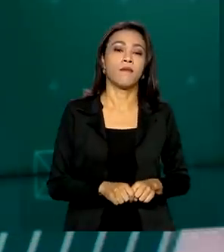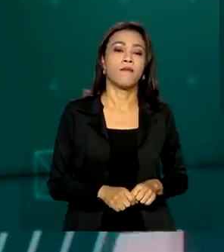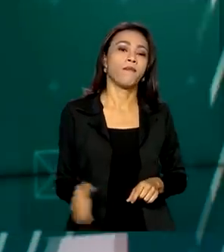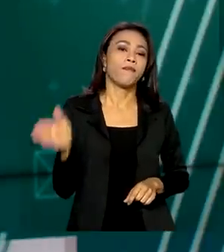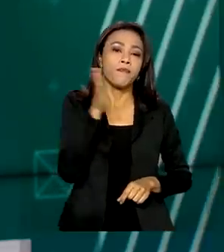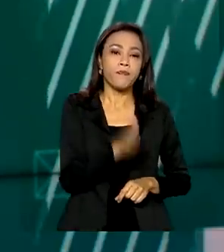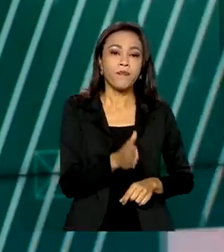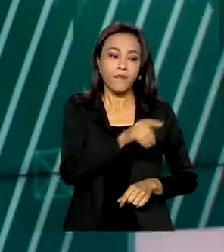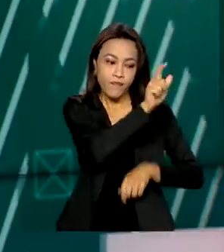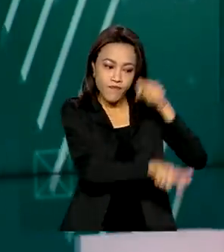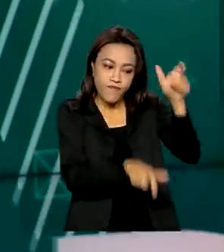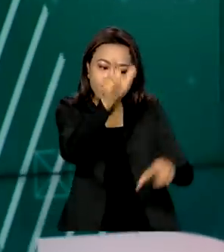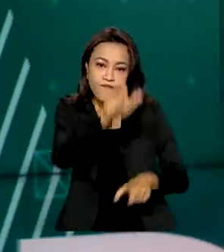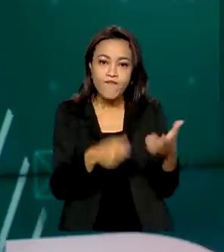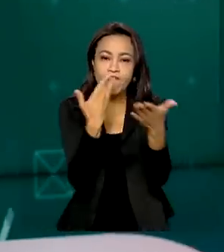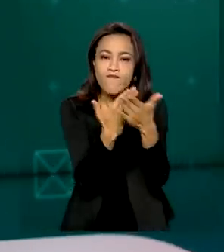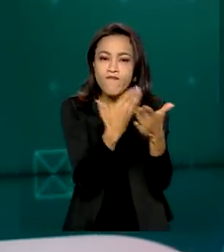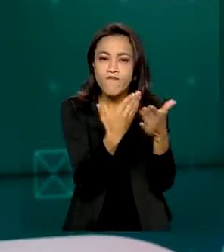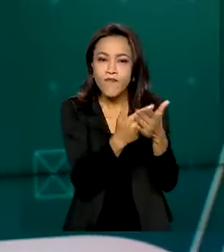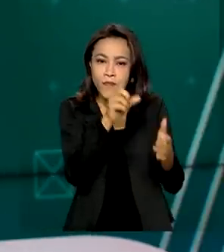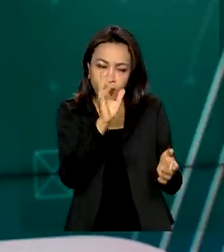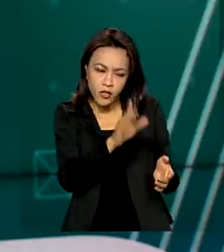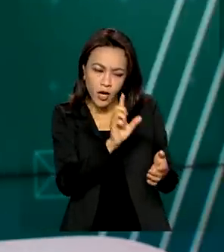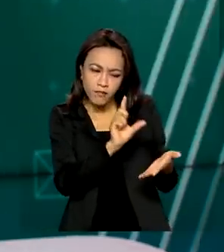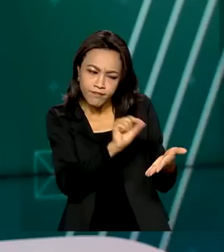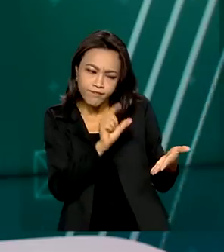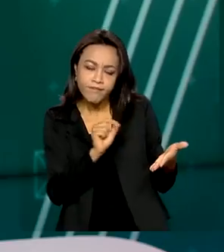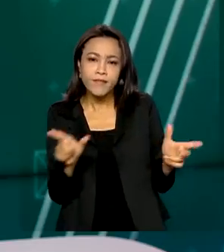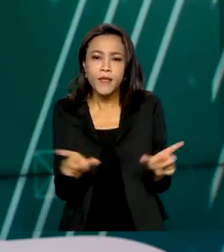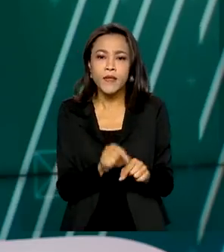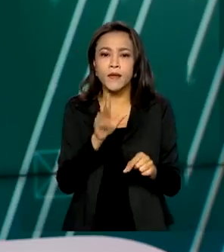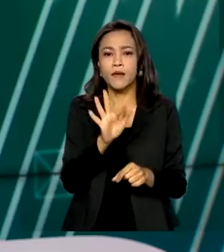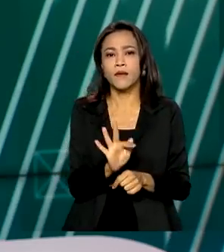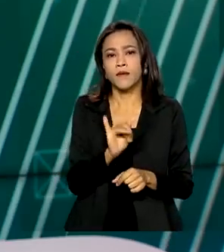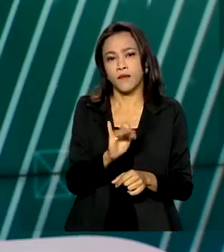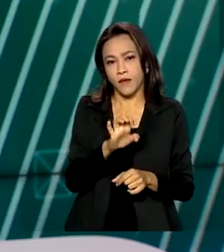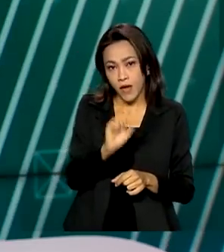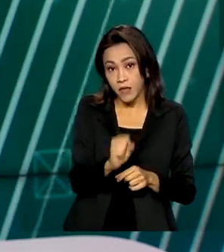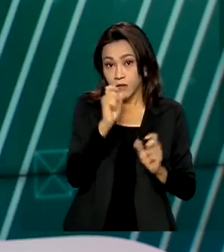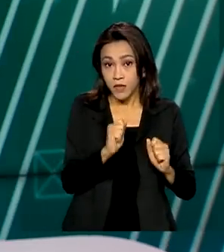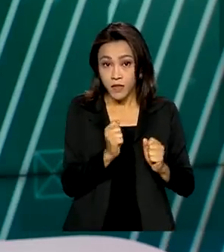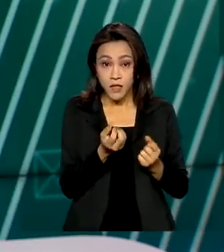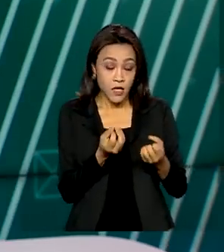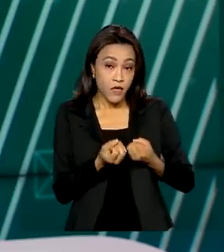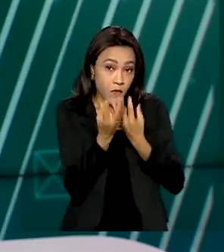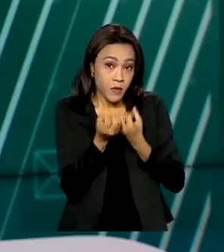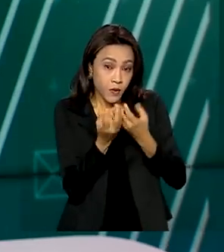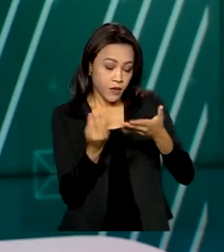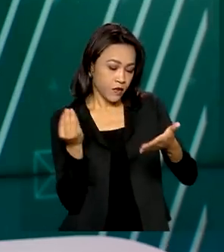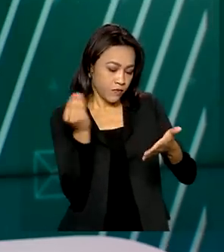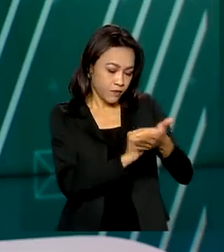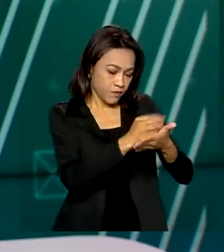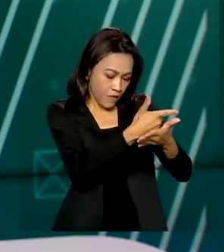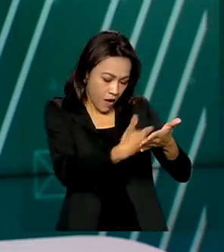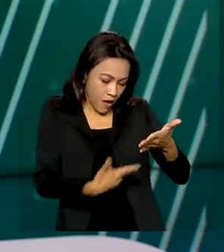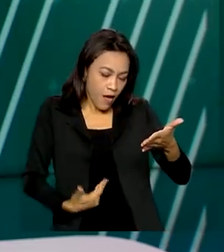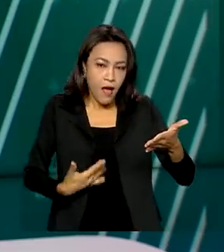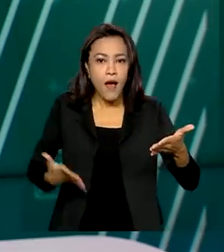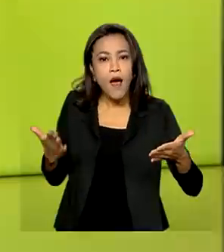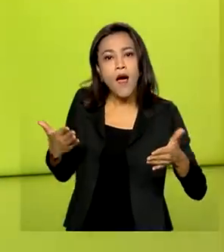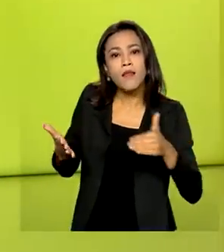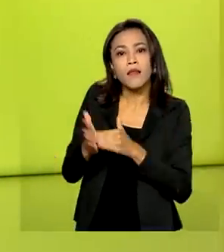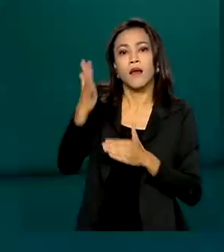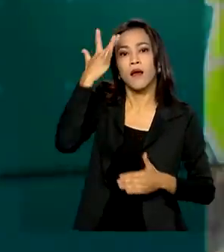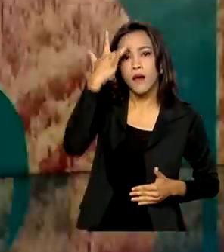Estudantes pré-selecionados no FIES, o financiamento estudantil, devem complementar as informações da inscrição até amanhã. O